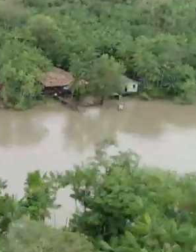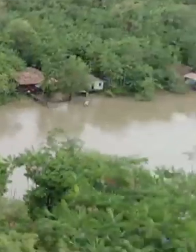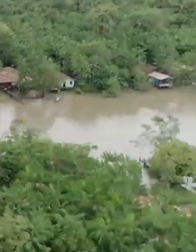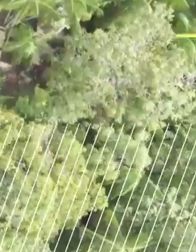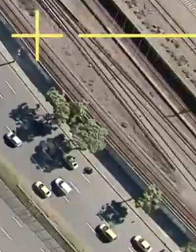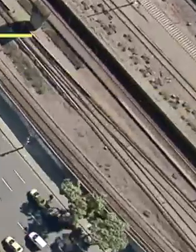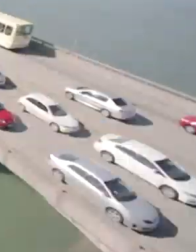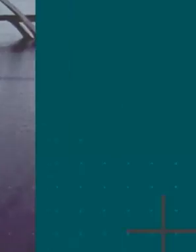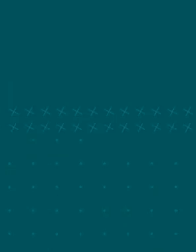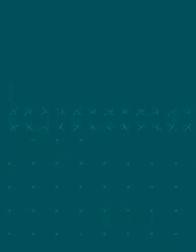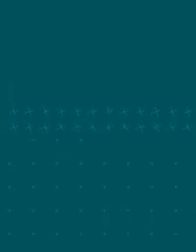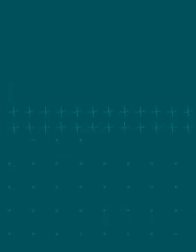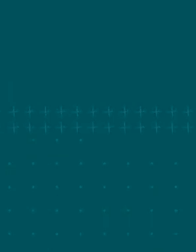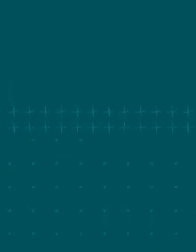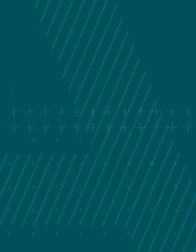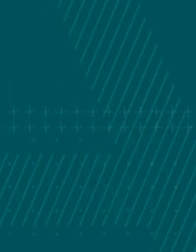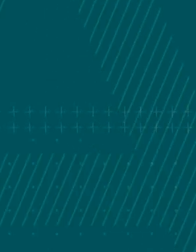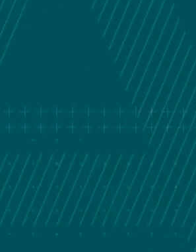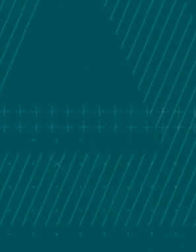Legenda Zanotto